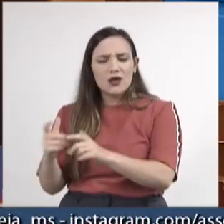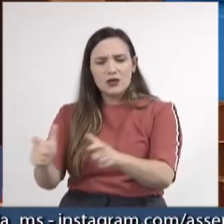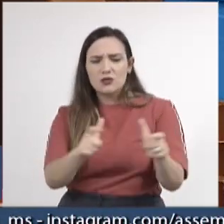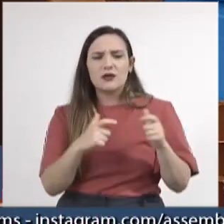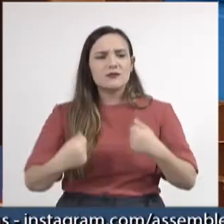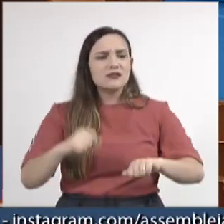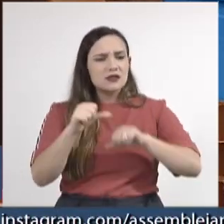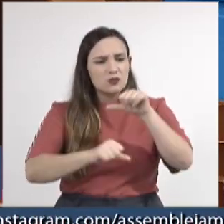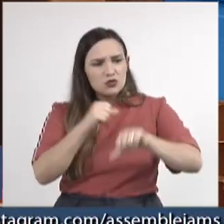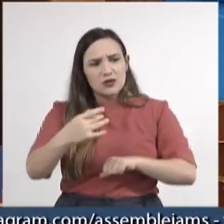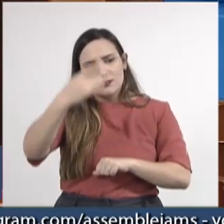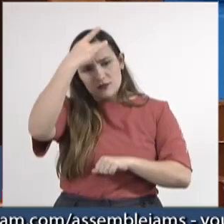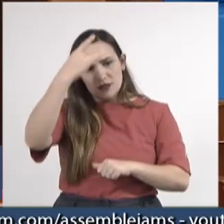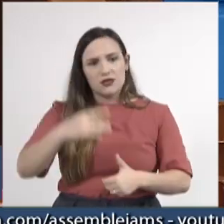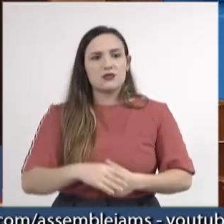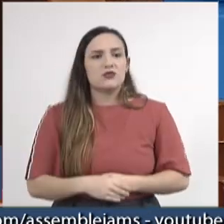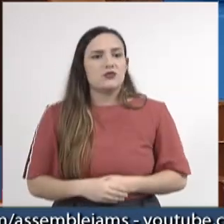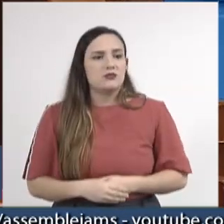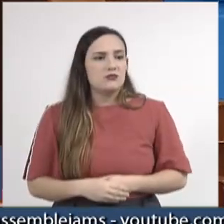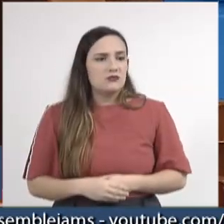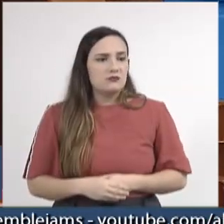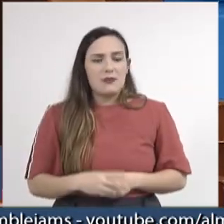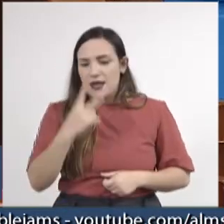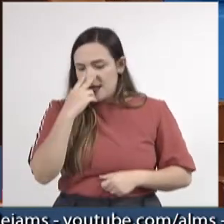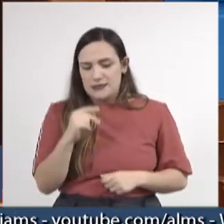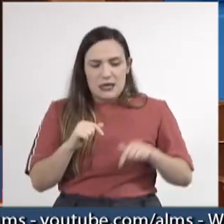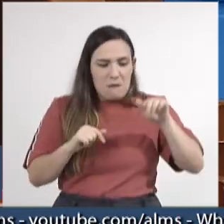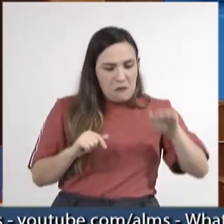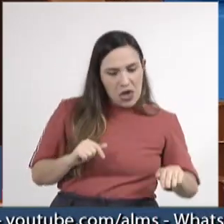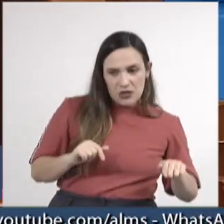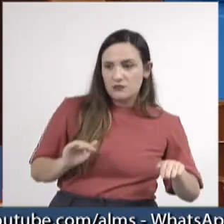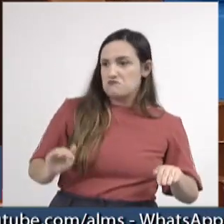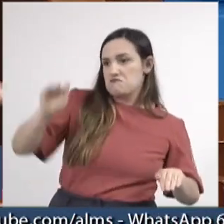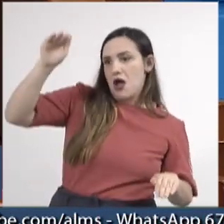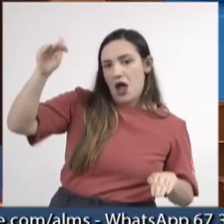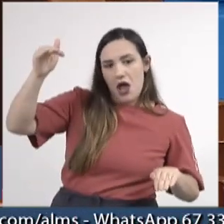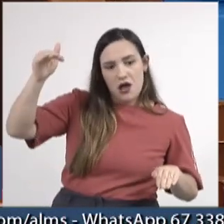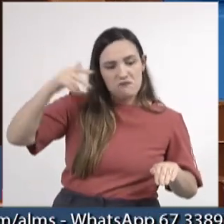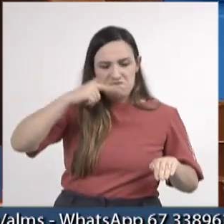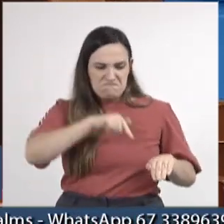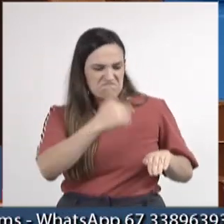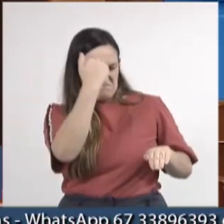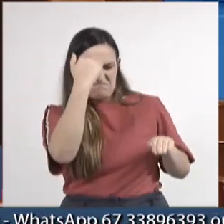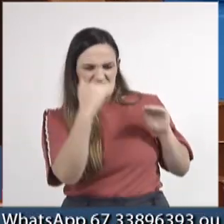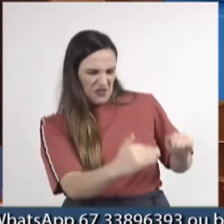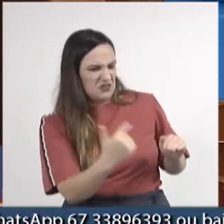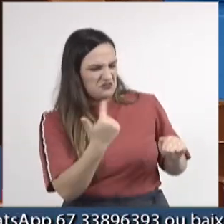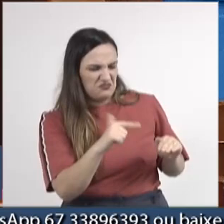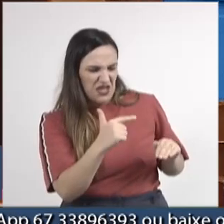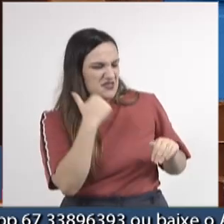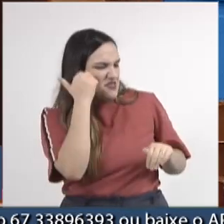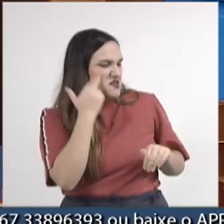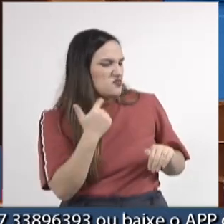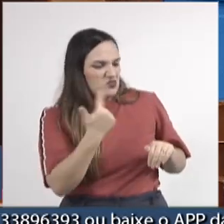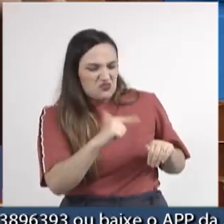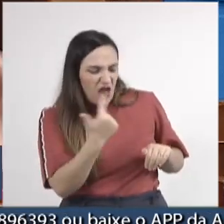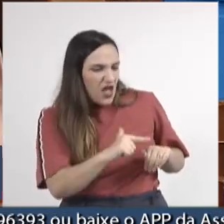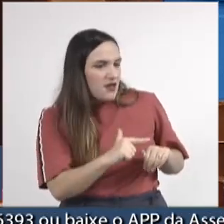essa mentalidade de que uns são inferiores, uns não merecem respeito, uns têm que ter